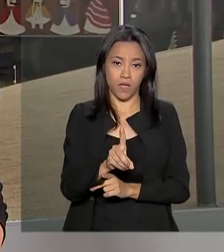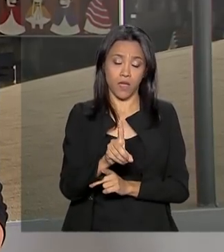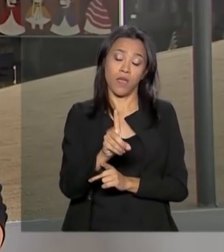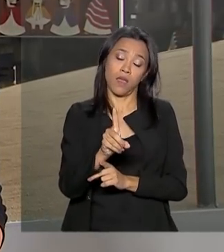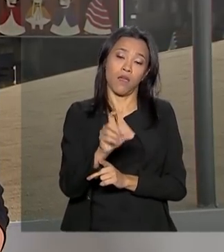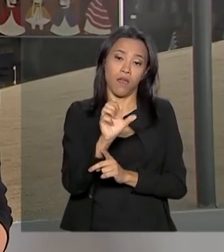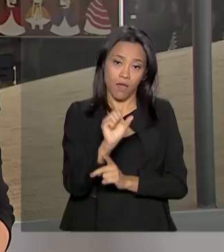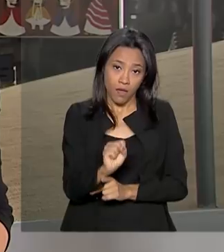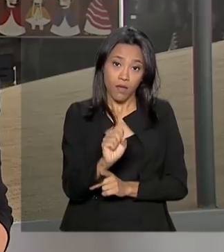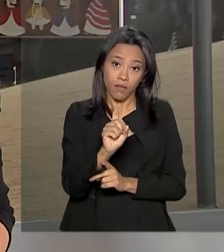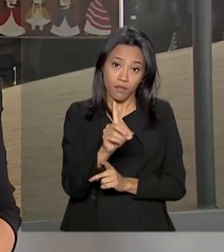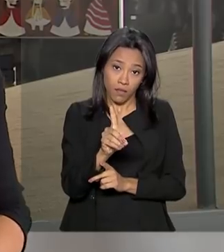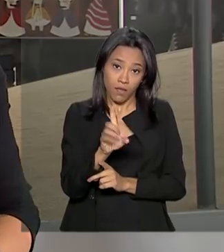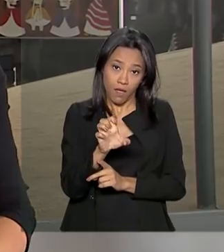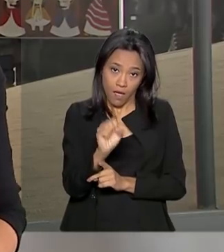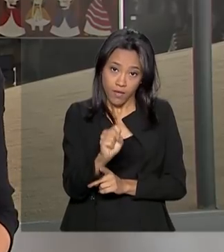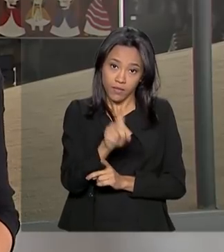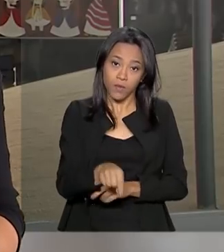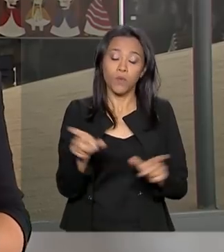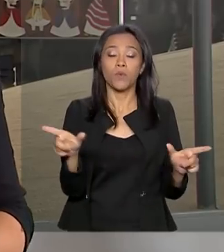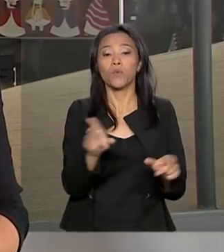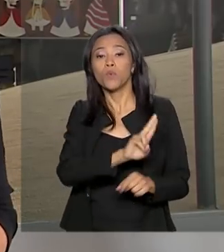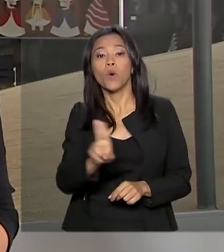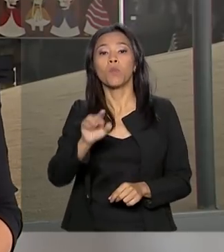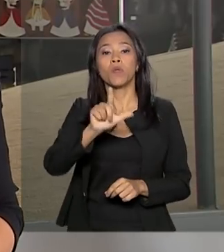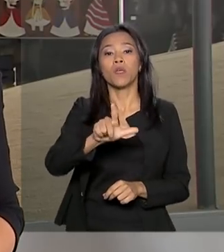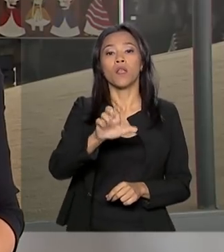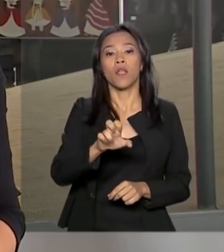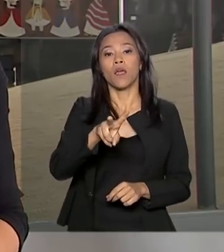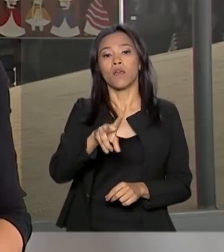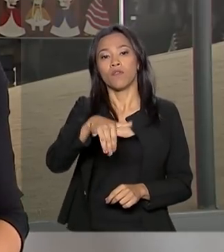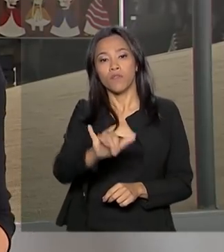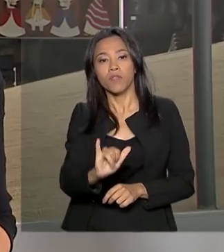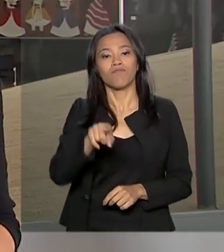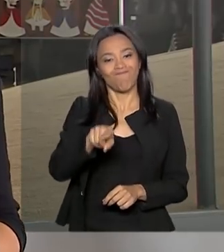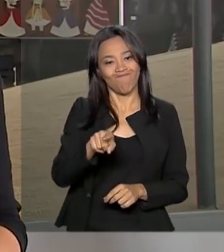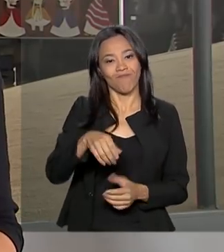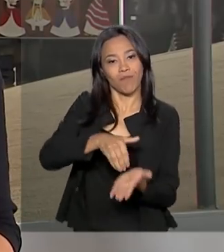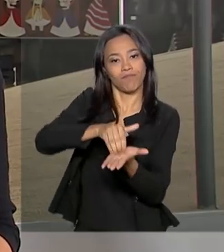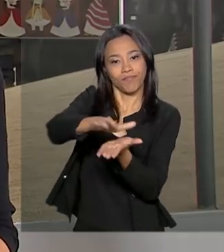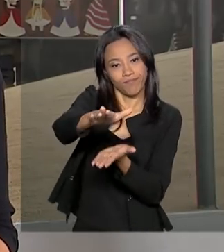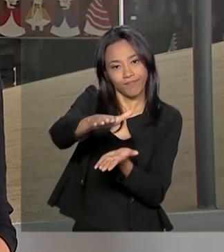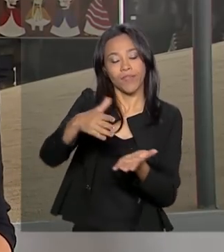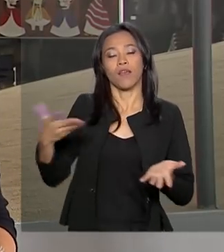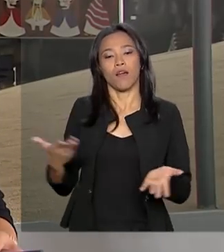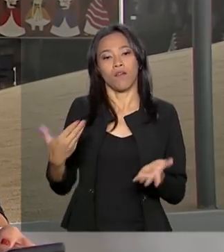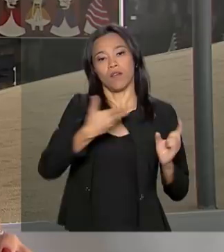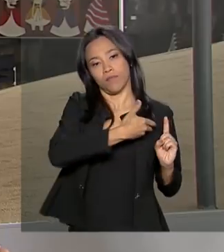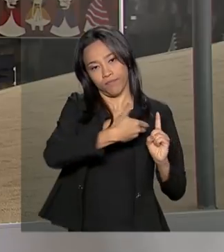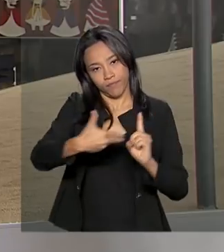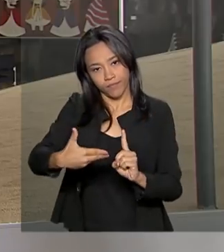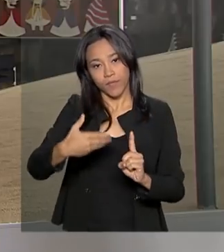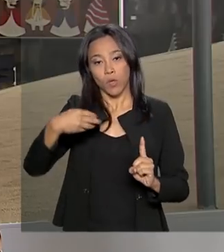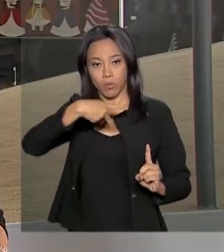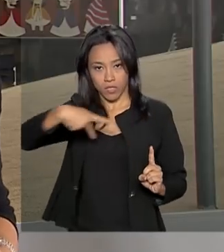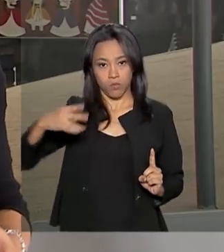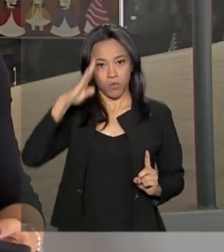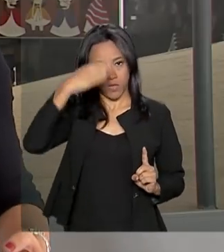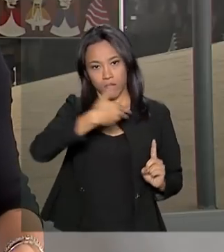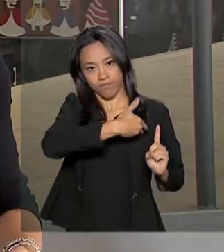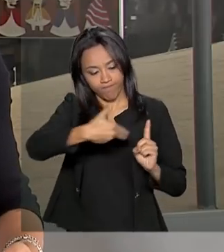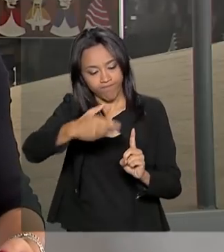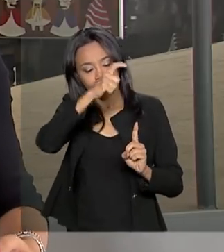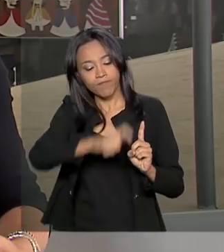endereçada ao ministro da Economia, Paulo Guedes. Hoje à tarde, o presidente Jair Bolsonaro vai receber o ministro da Economia aqui no Palácio do Planalto